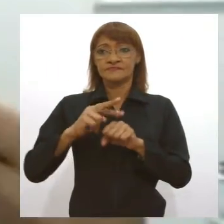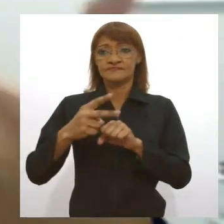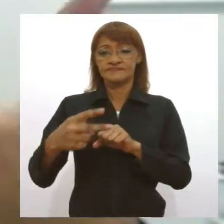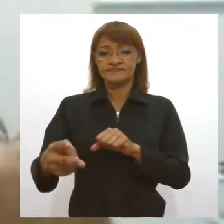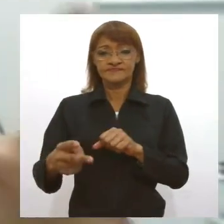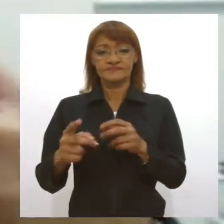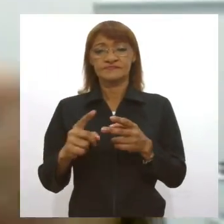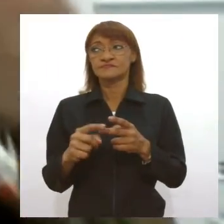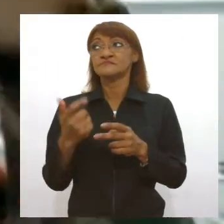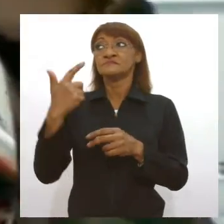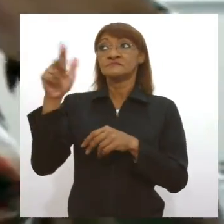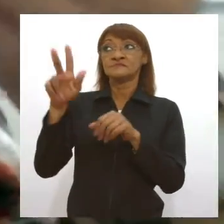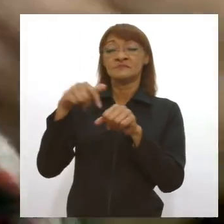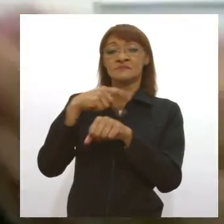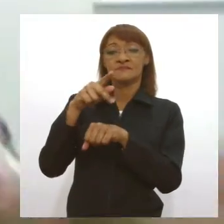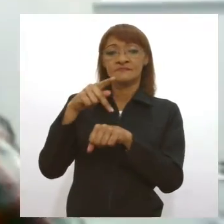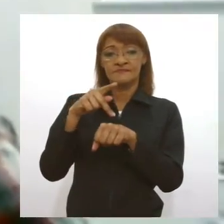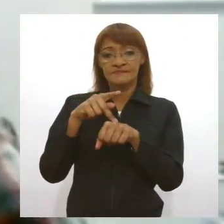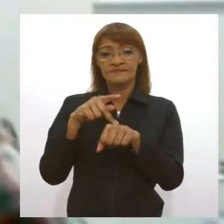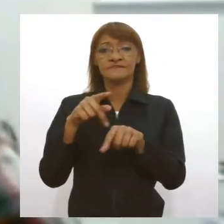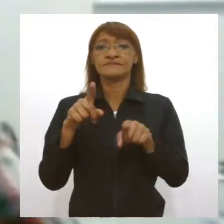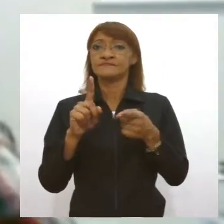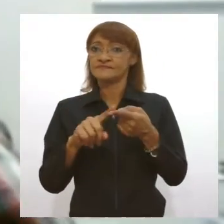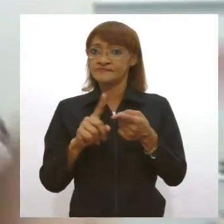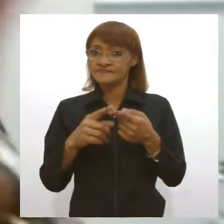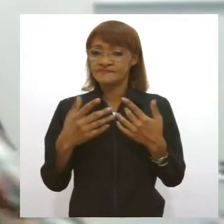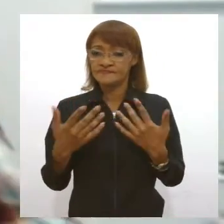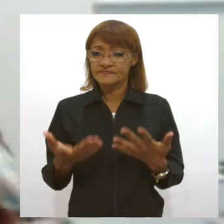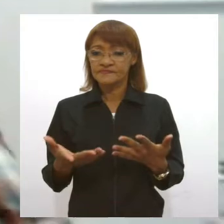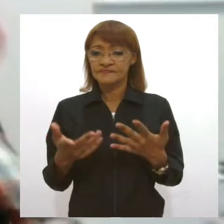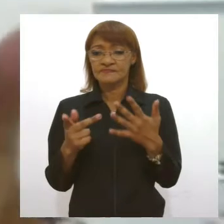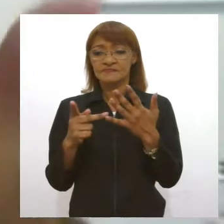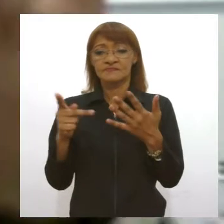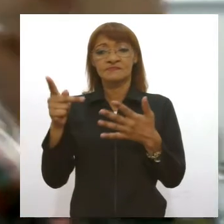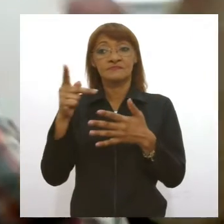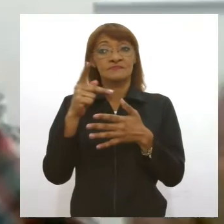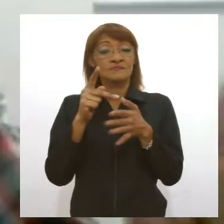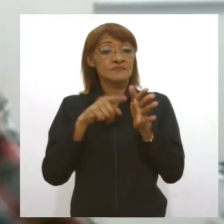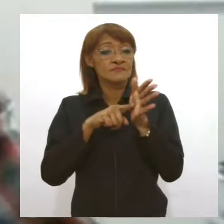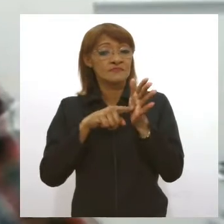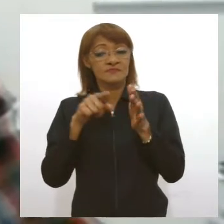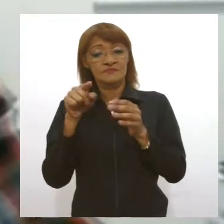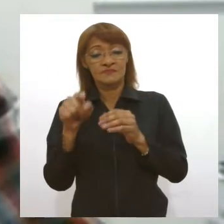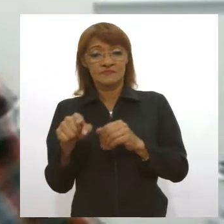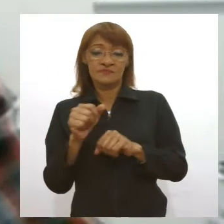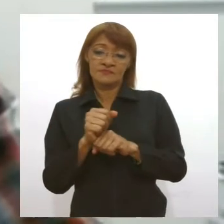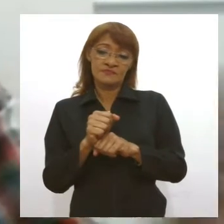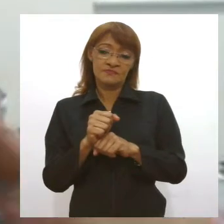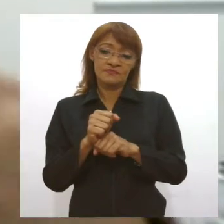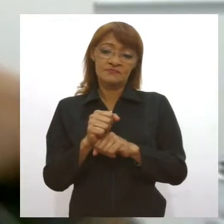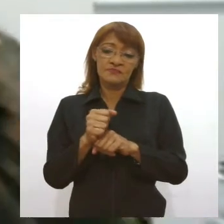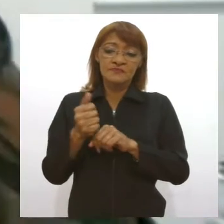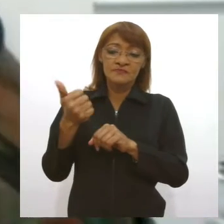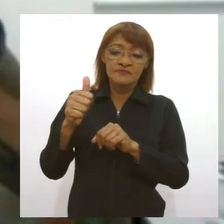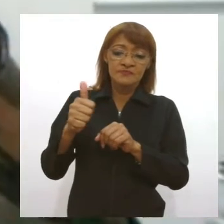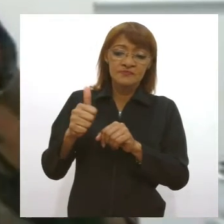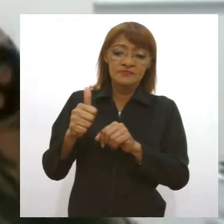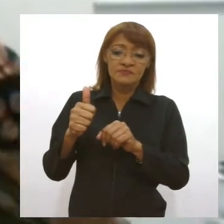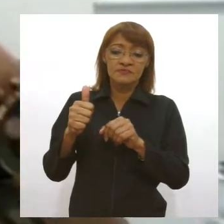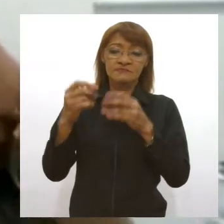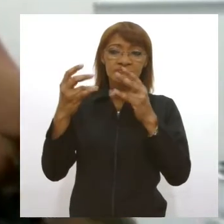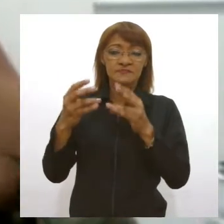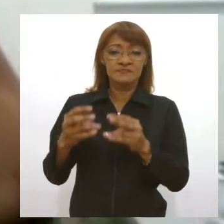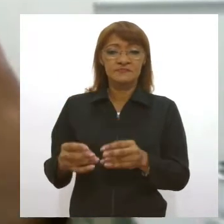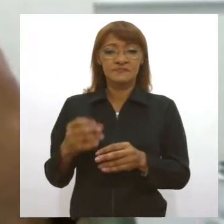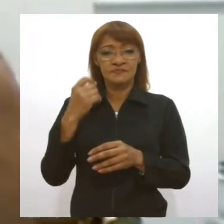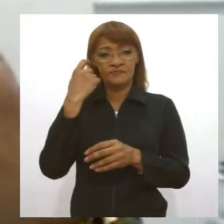países que estão circulando. Essas amostras são prioridades para a gente fazer essa vigilância genômica. Eu preciso que